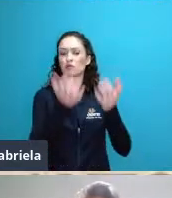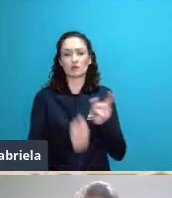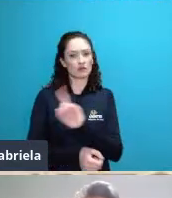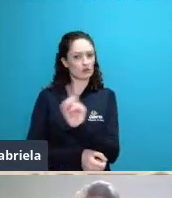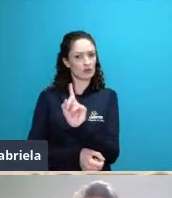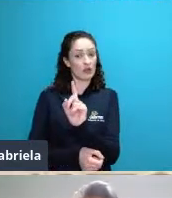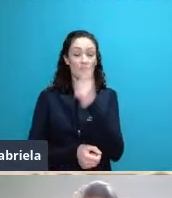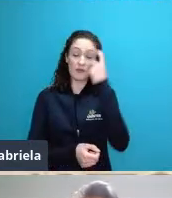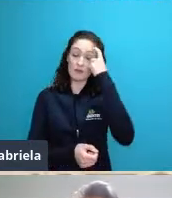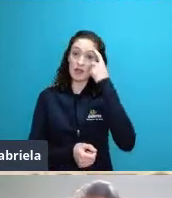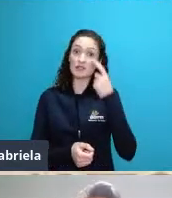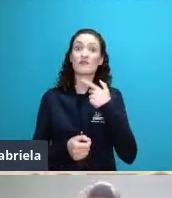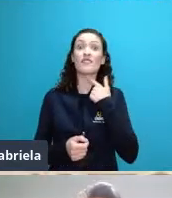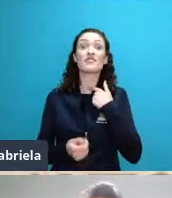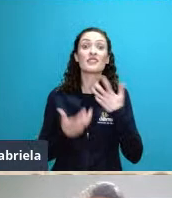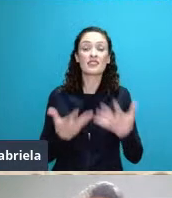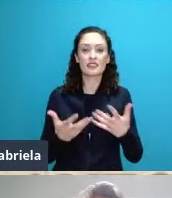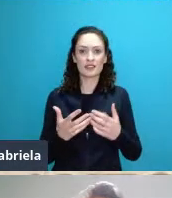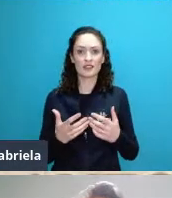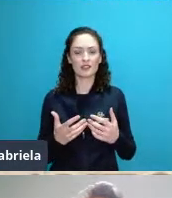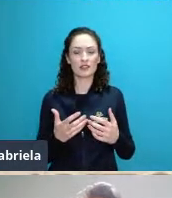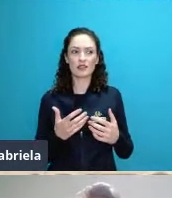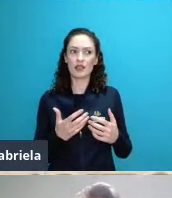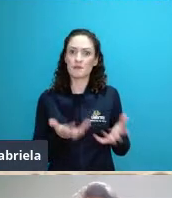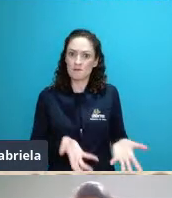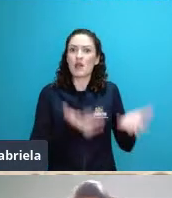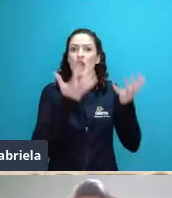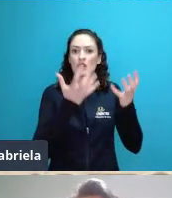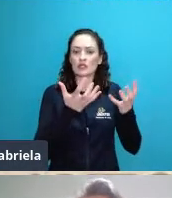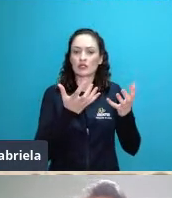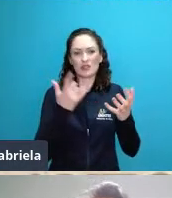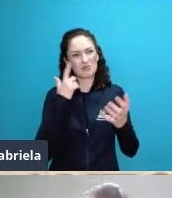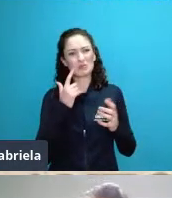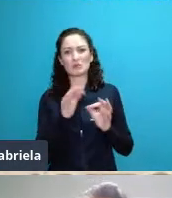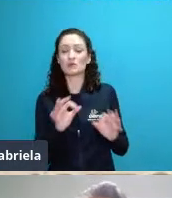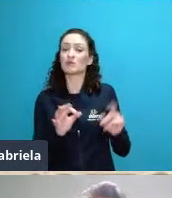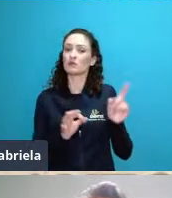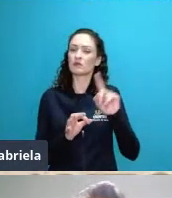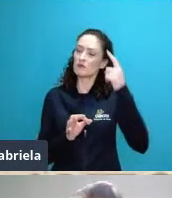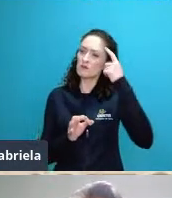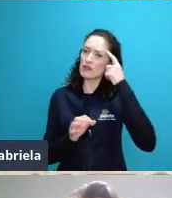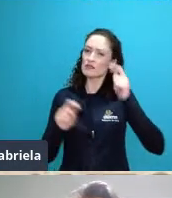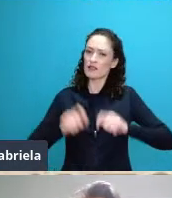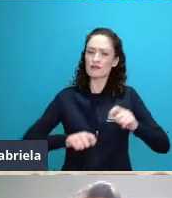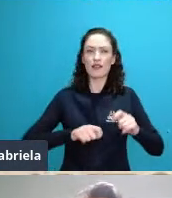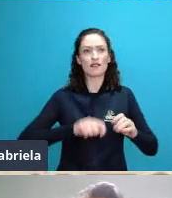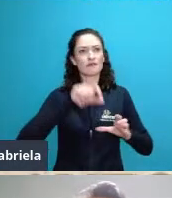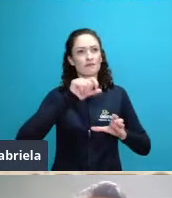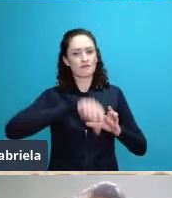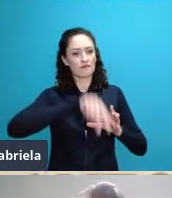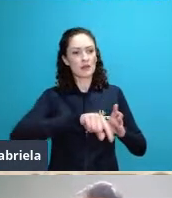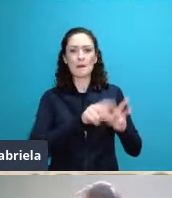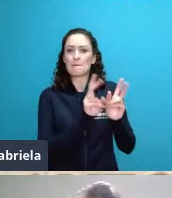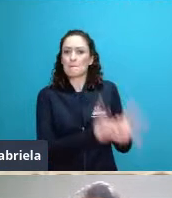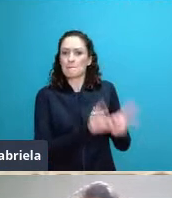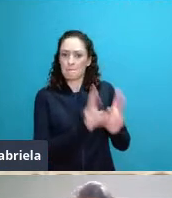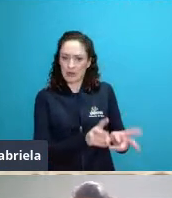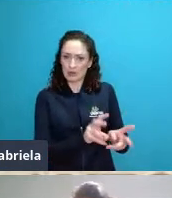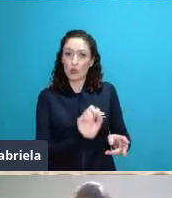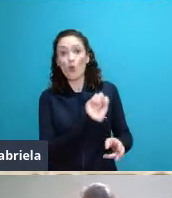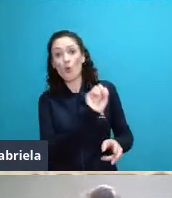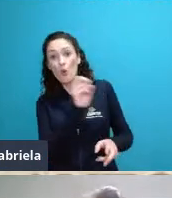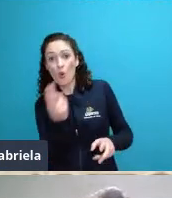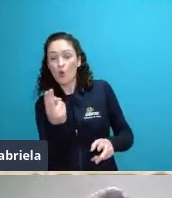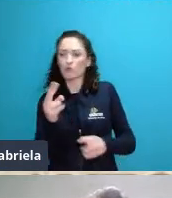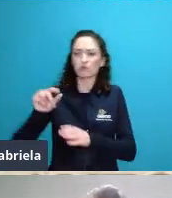sistema pouco produtivo então nós estabelecemos monoculturas ou mudamos a paisagem e a configuração do